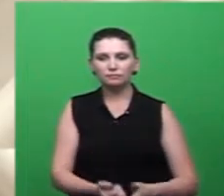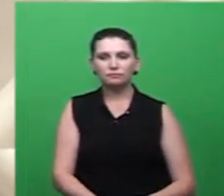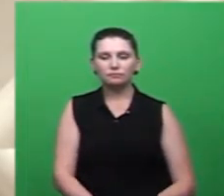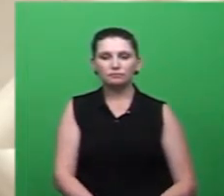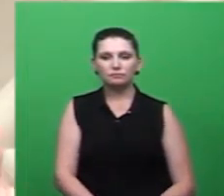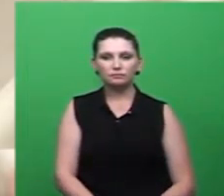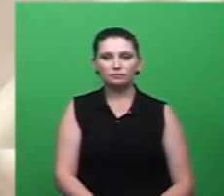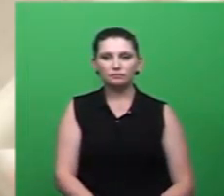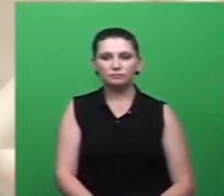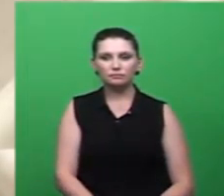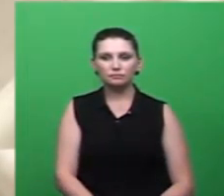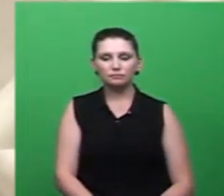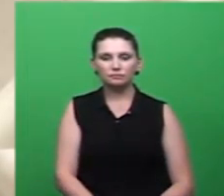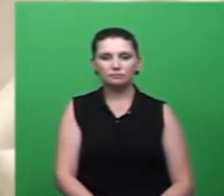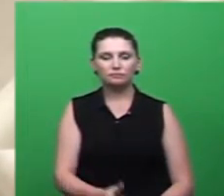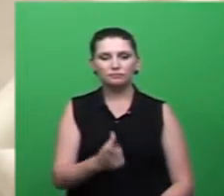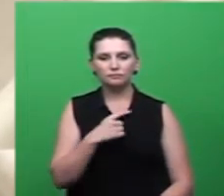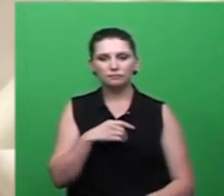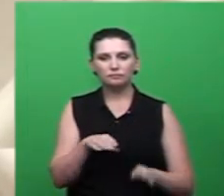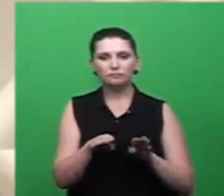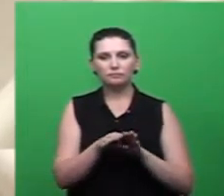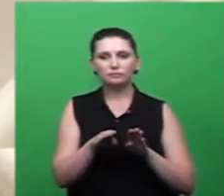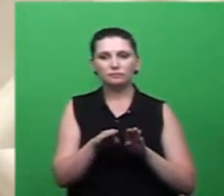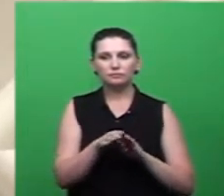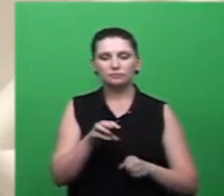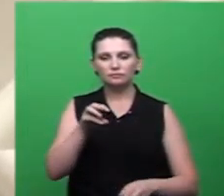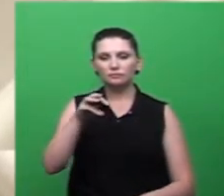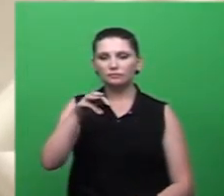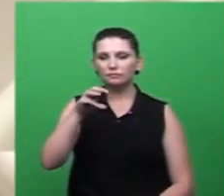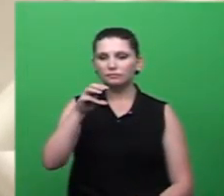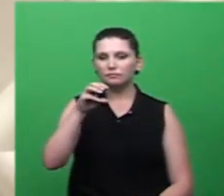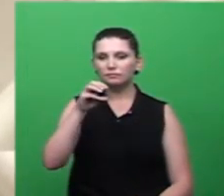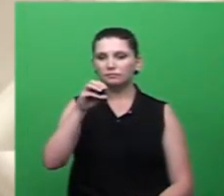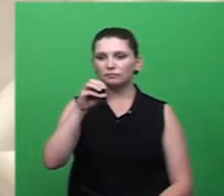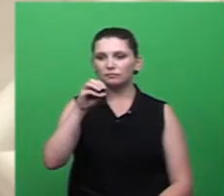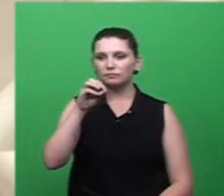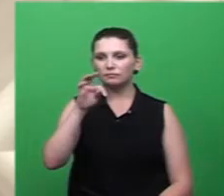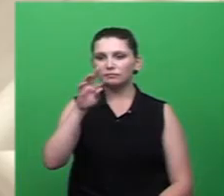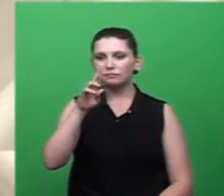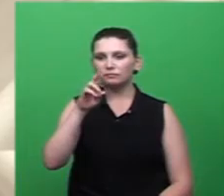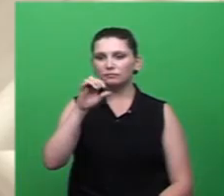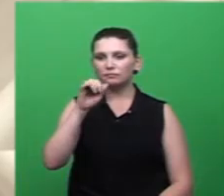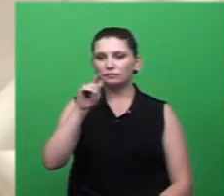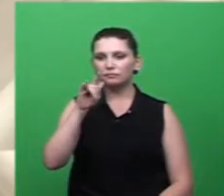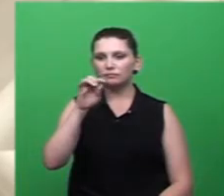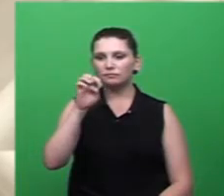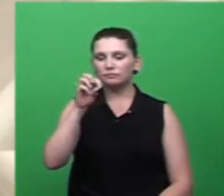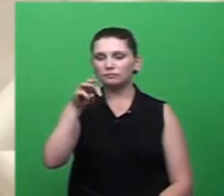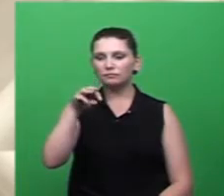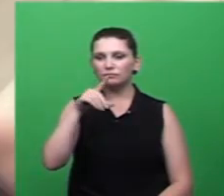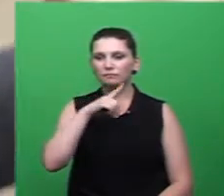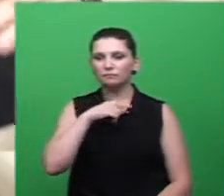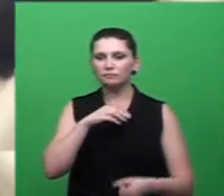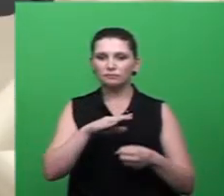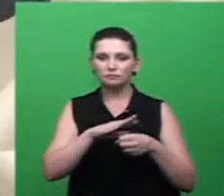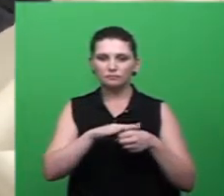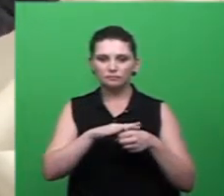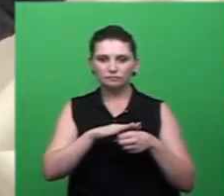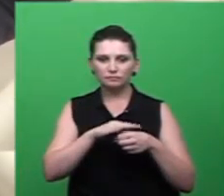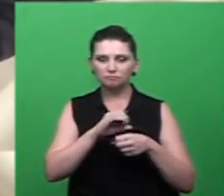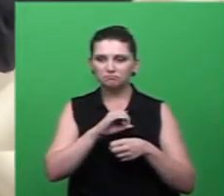método de triagem sobre gravidade e a doença ela é classificada em quatro níveis assim no caso de uma